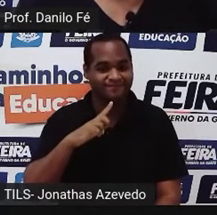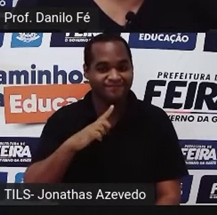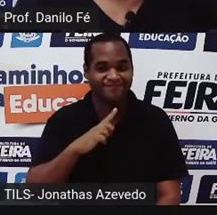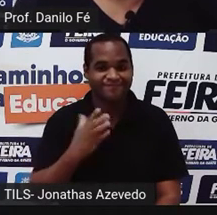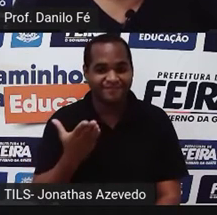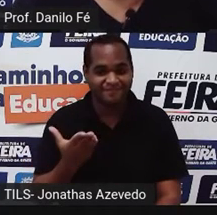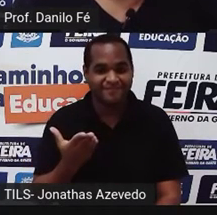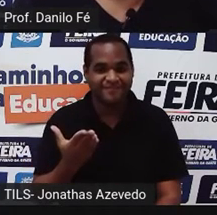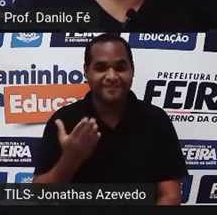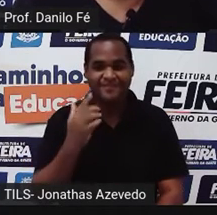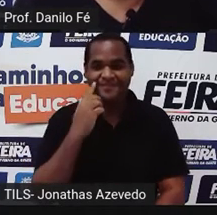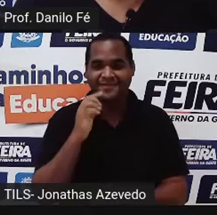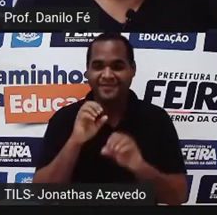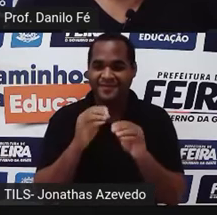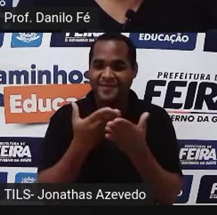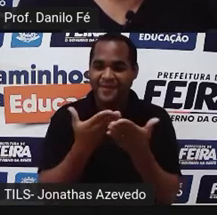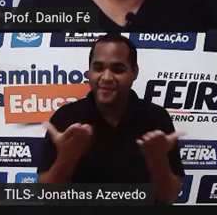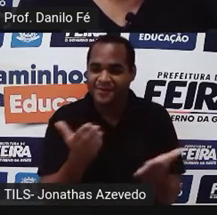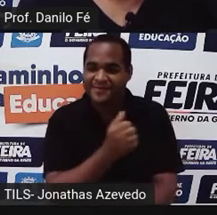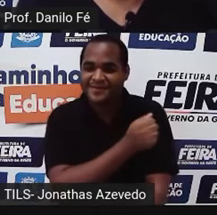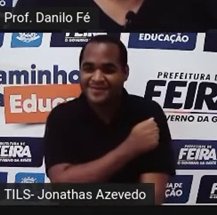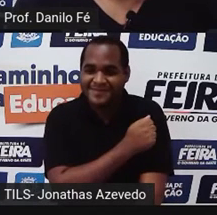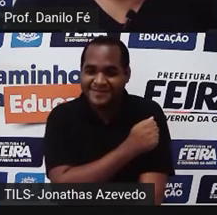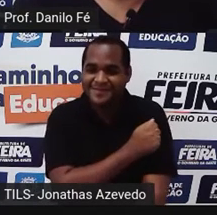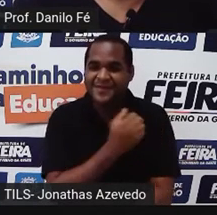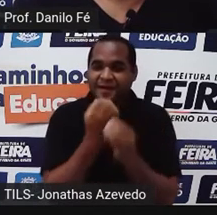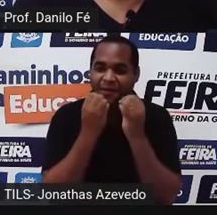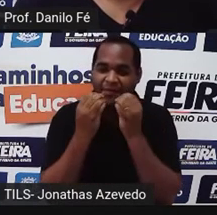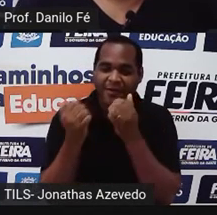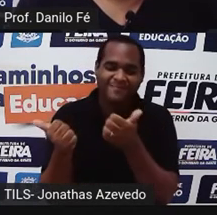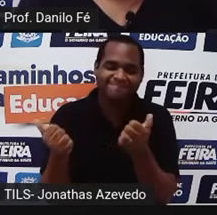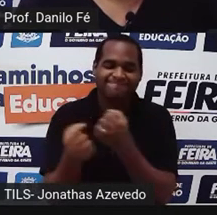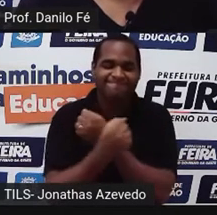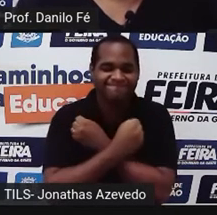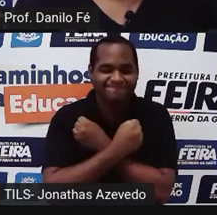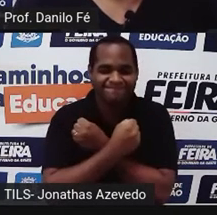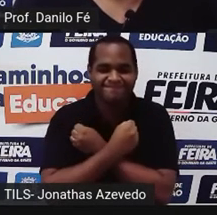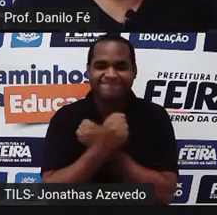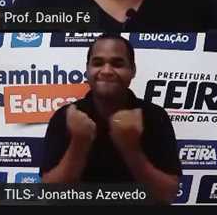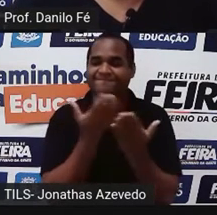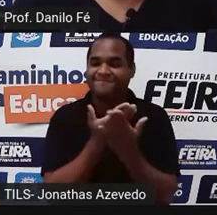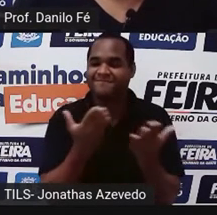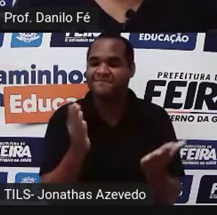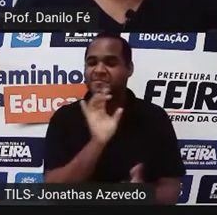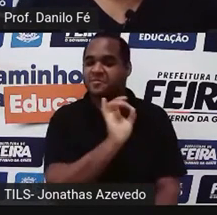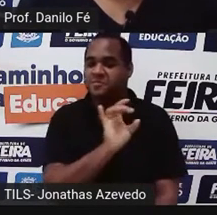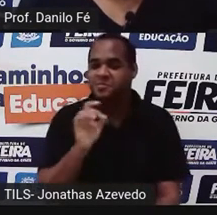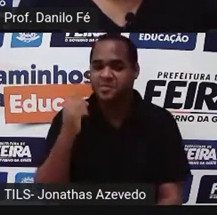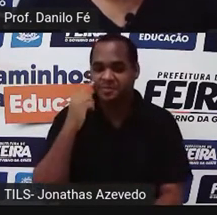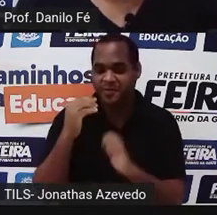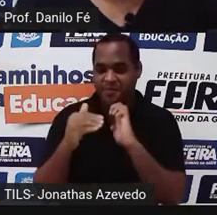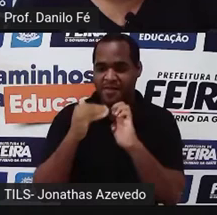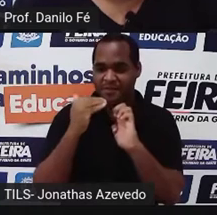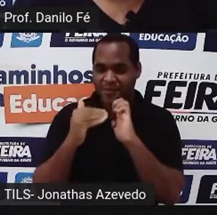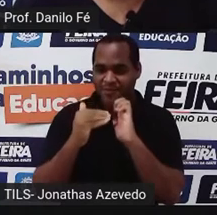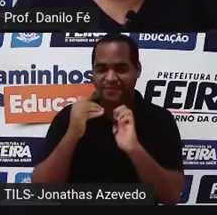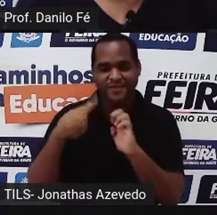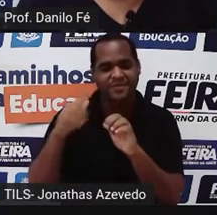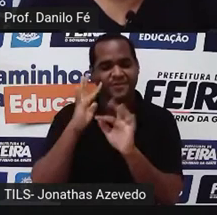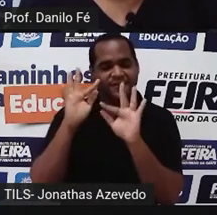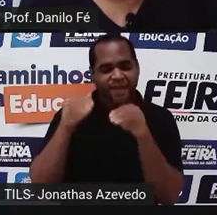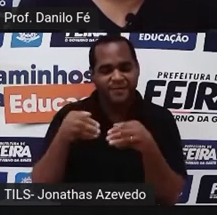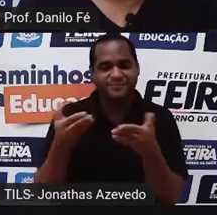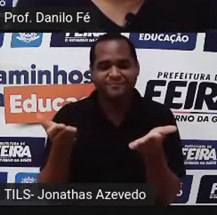Aos meus alunos que eu mando o meu mais forte abraço e o meu e-mail que eu vou repetir no final